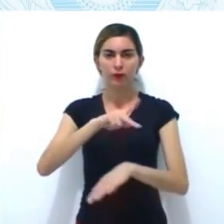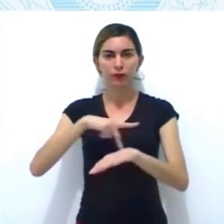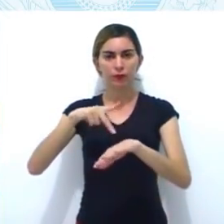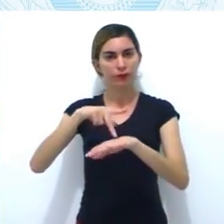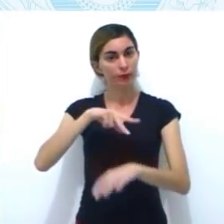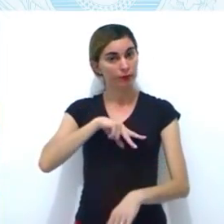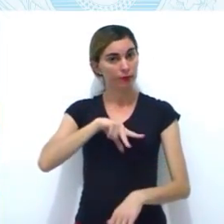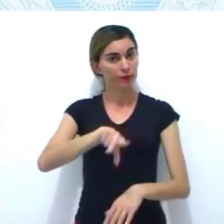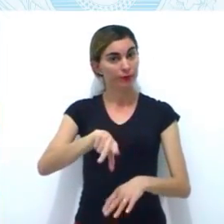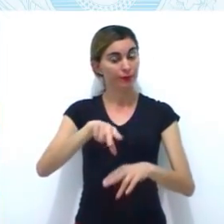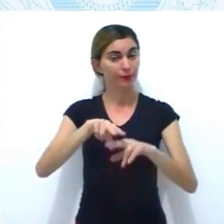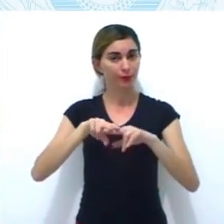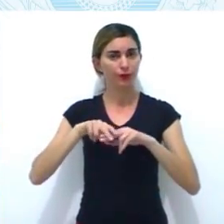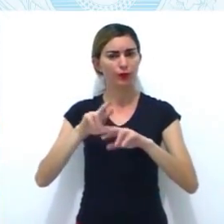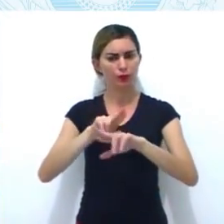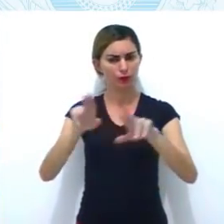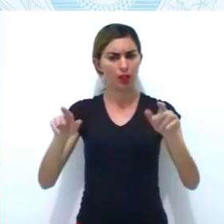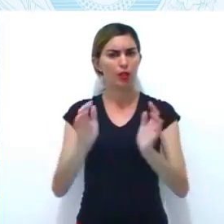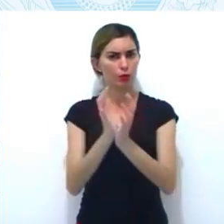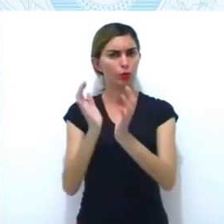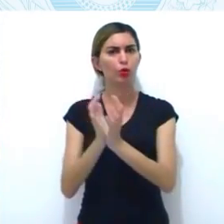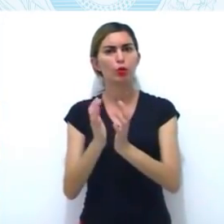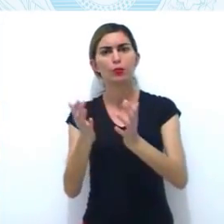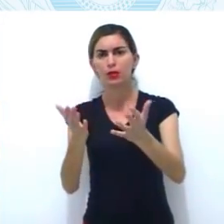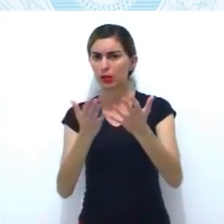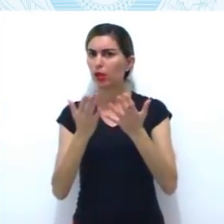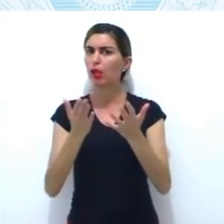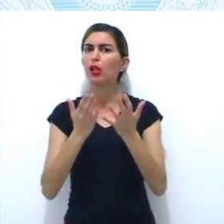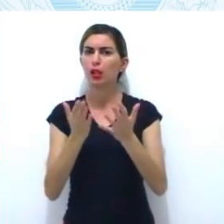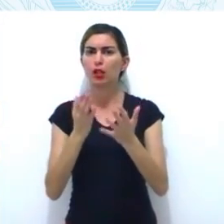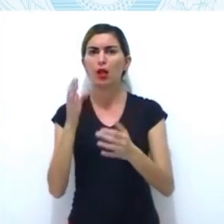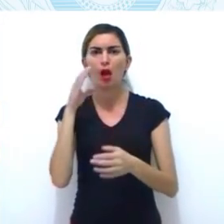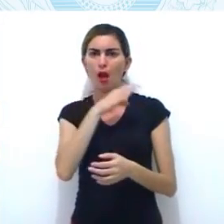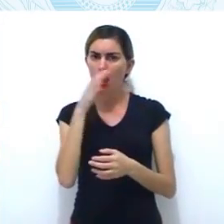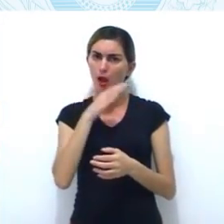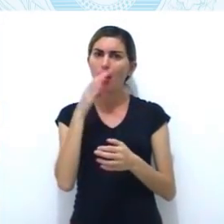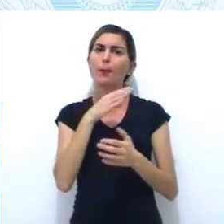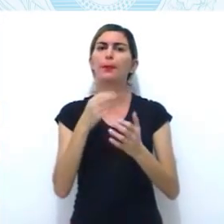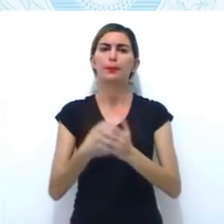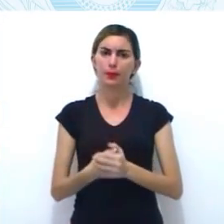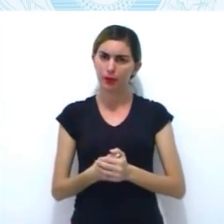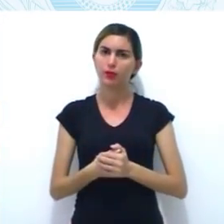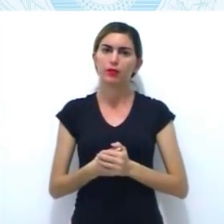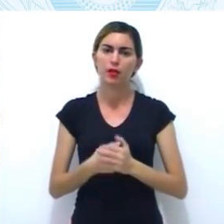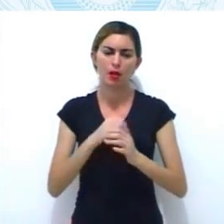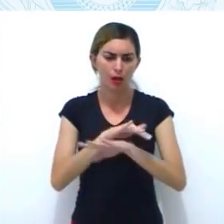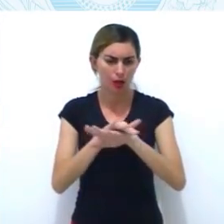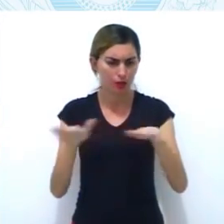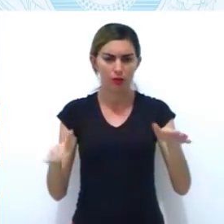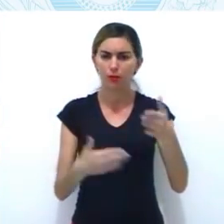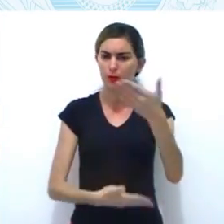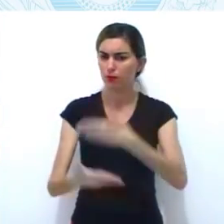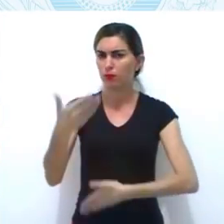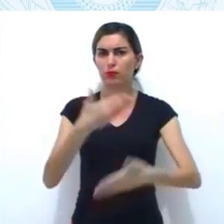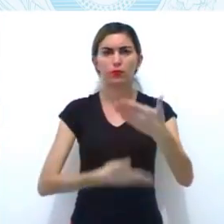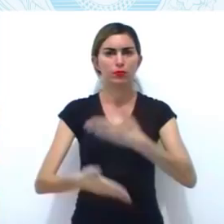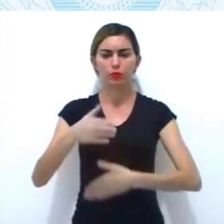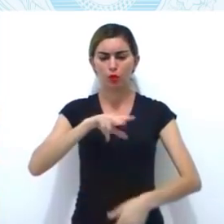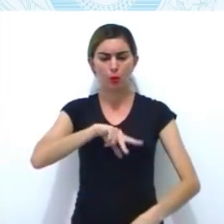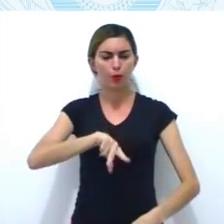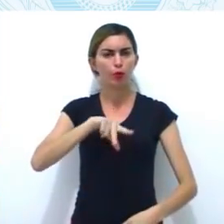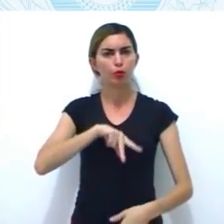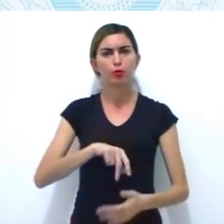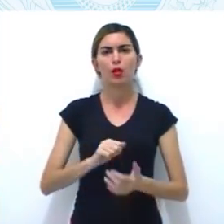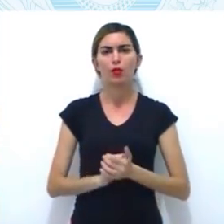Então, vários grupos queriam, de forma mais rápida possível, né? Acabar as relações com